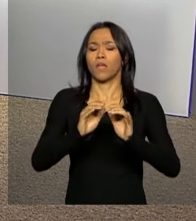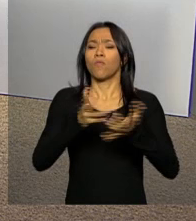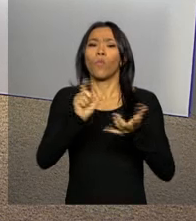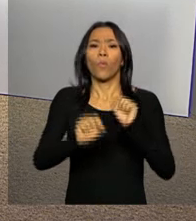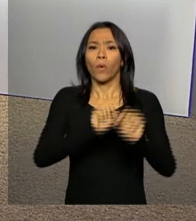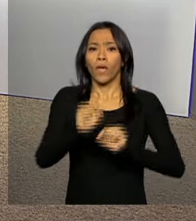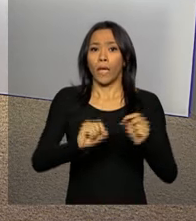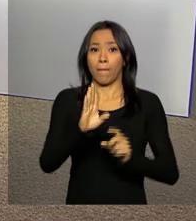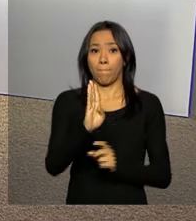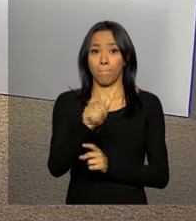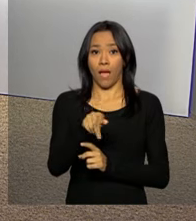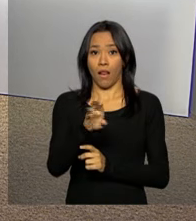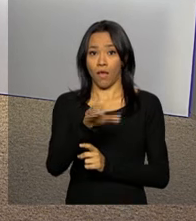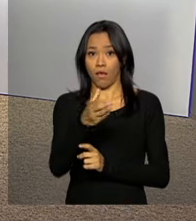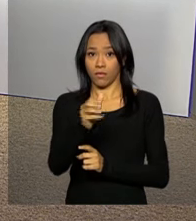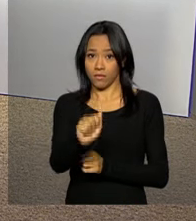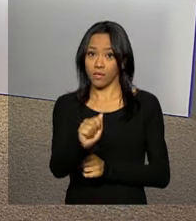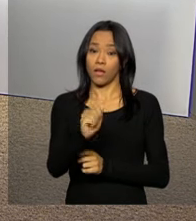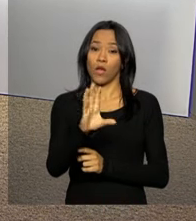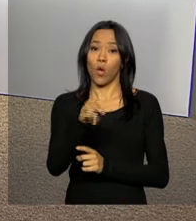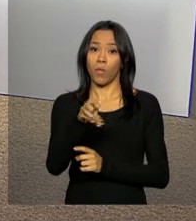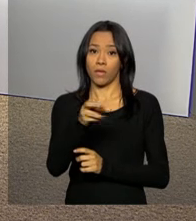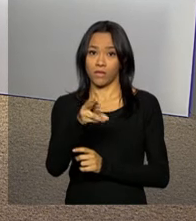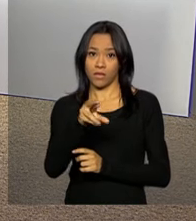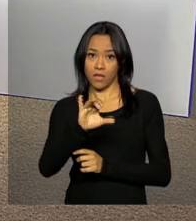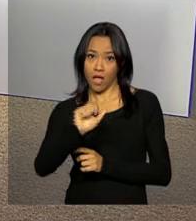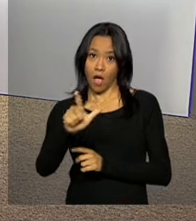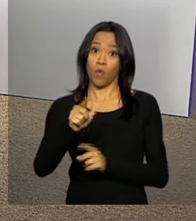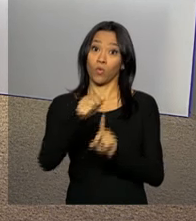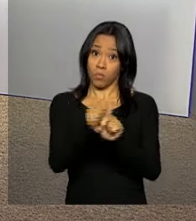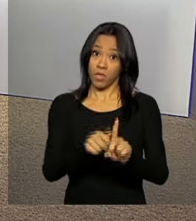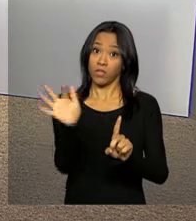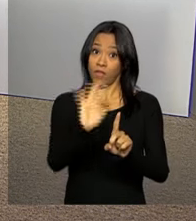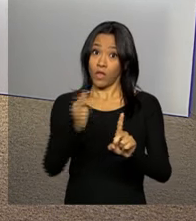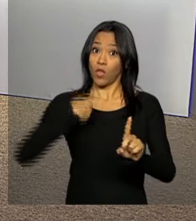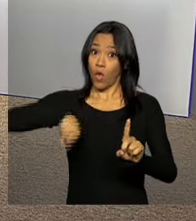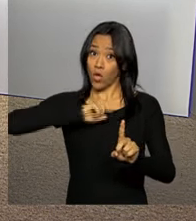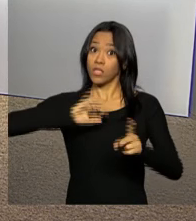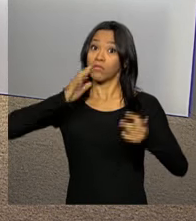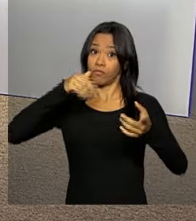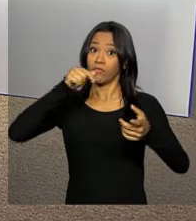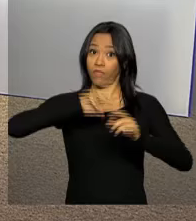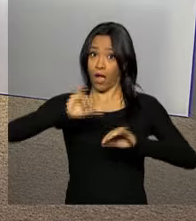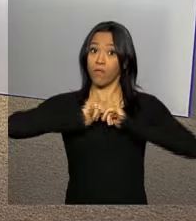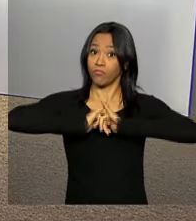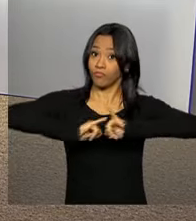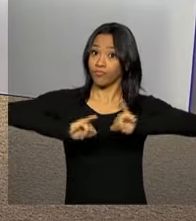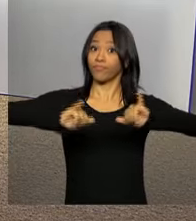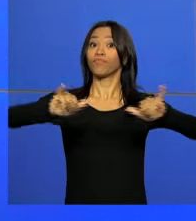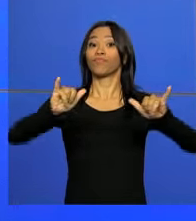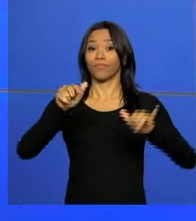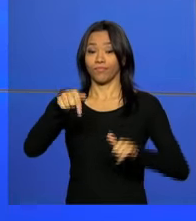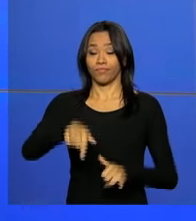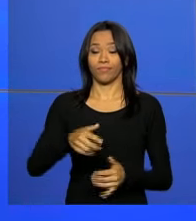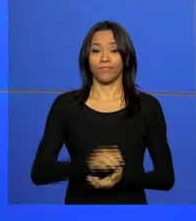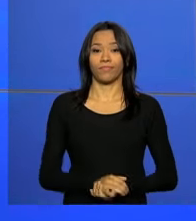Brasileira no mês de fevereiro. Nós, a TVNBR, vamos transmitir o anúncio ao vivo. Acompanhe.